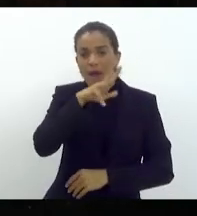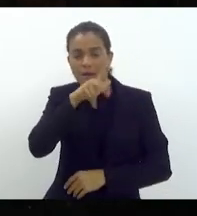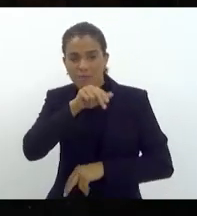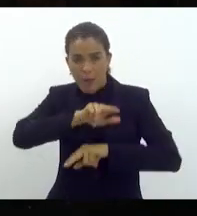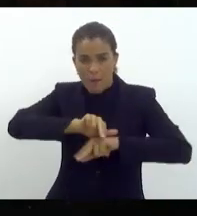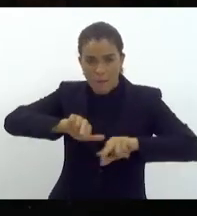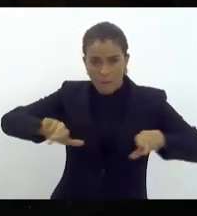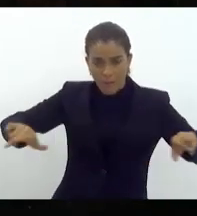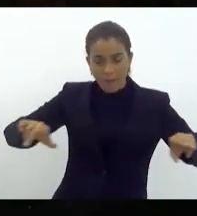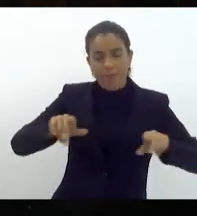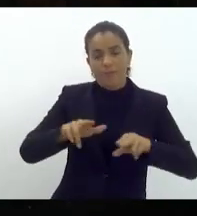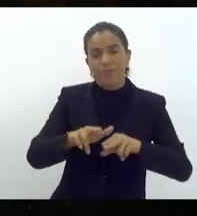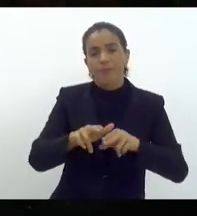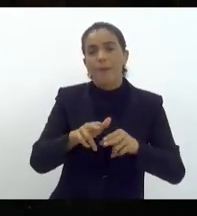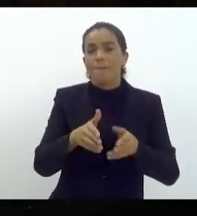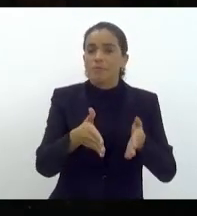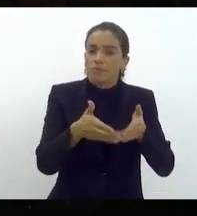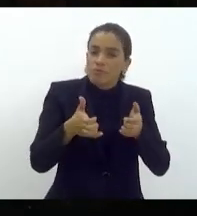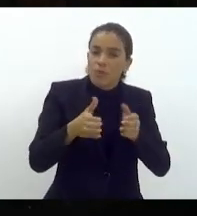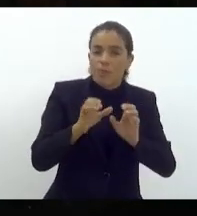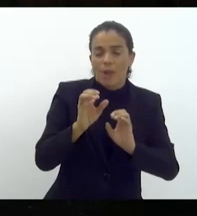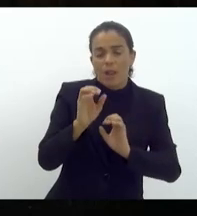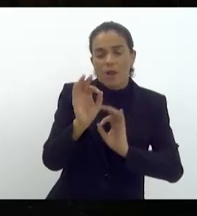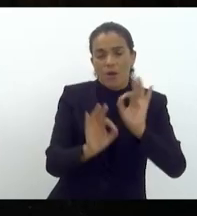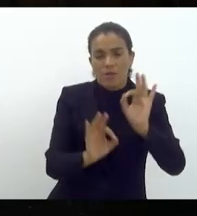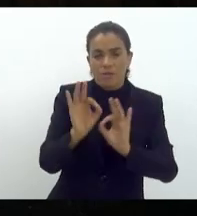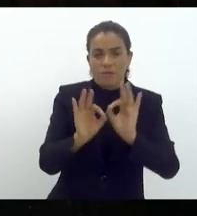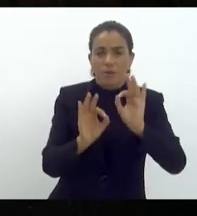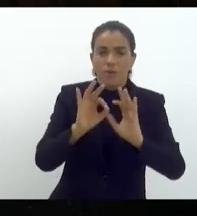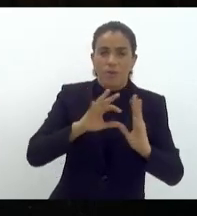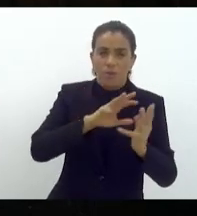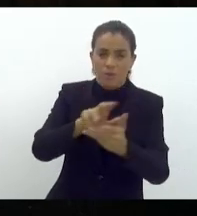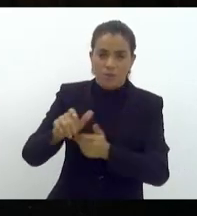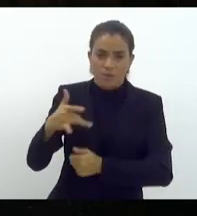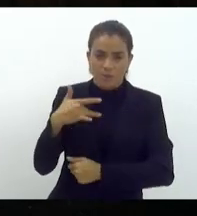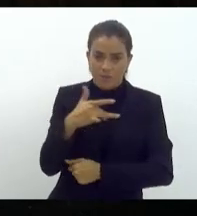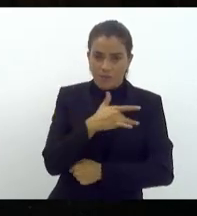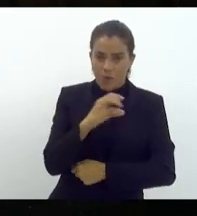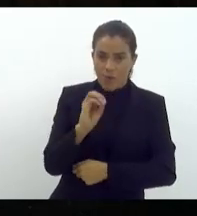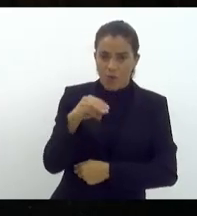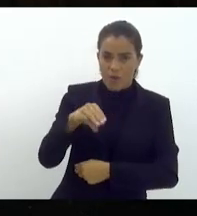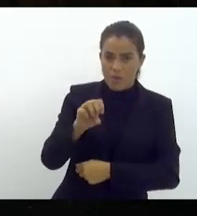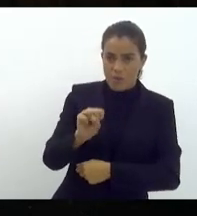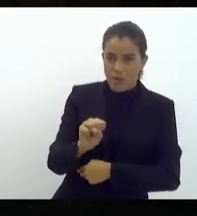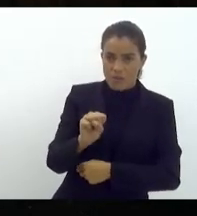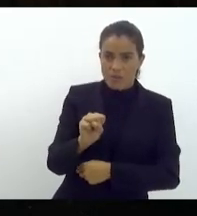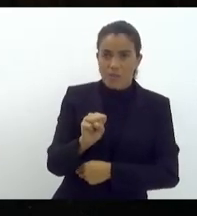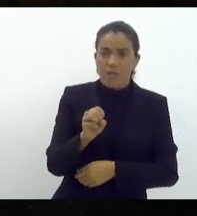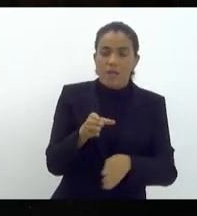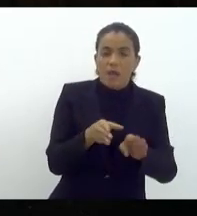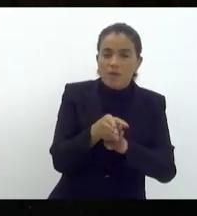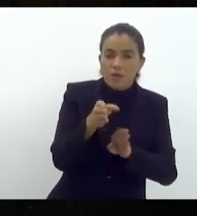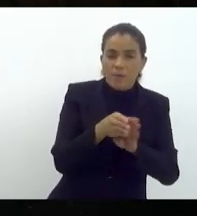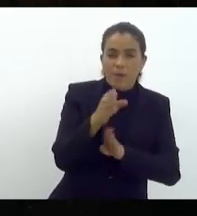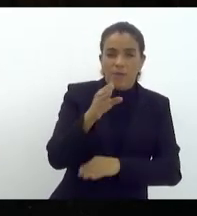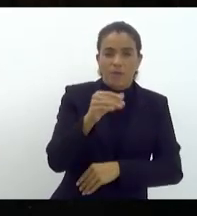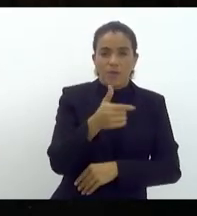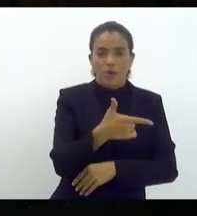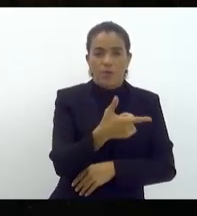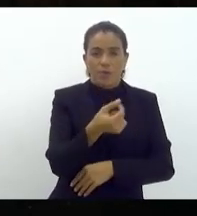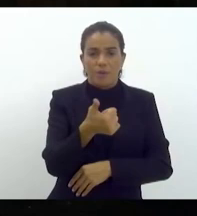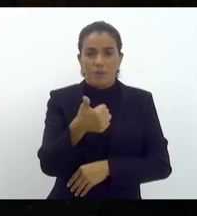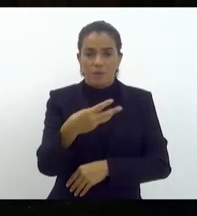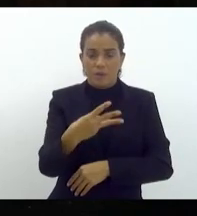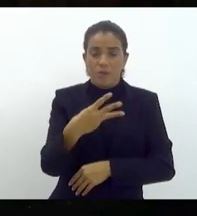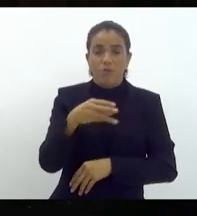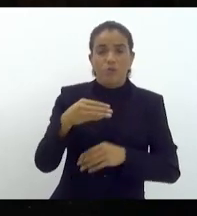Organização Mundial de Saúde Animal e a Instrução Normativa nº 50, de 2013, do Ministério da